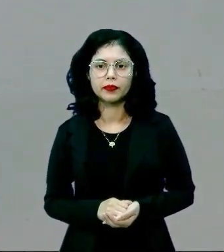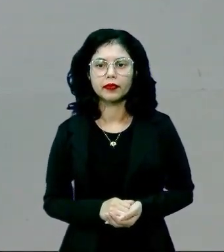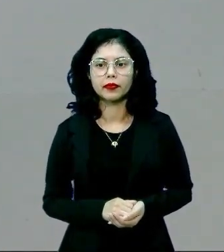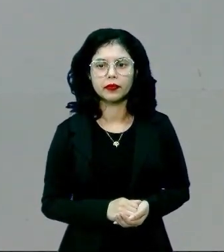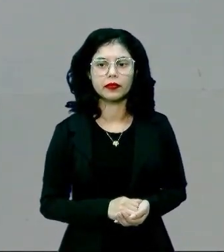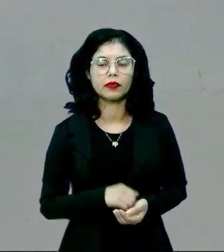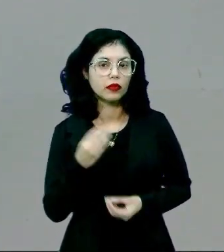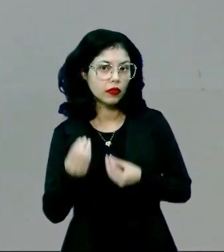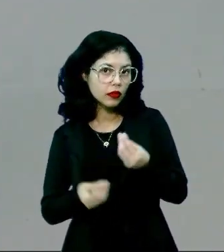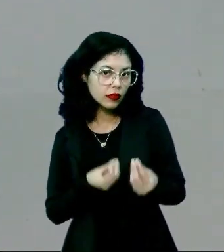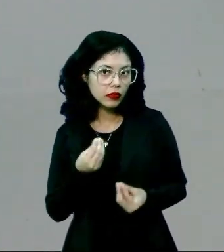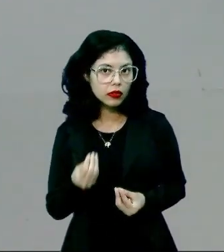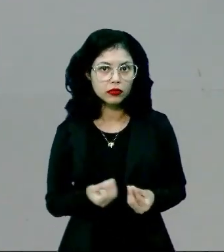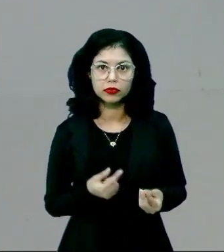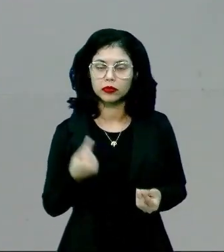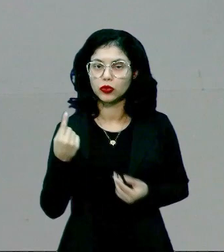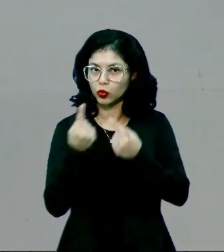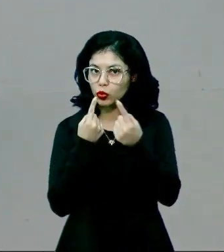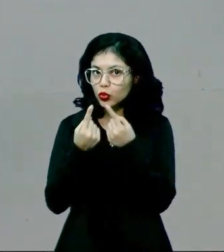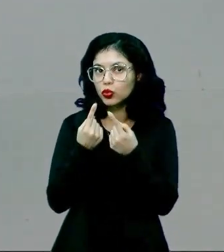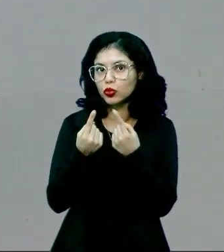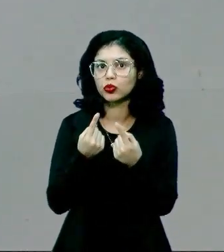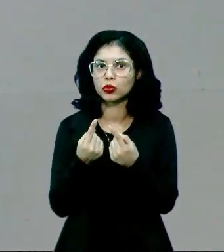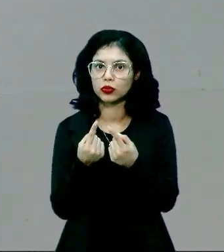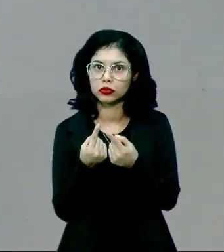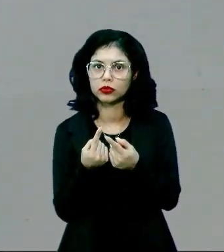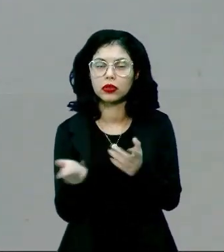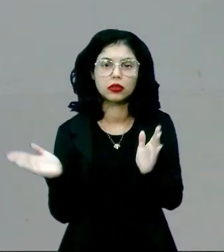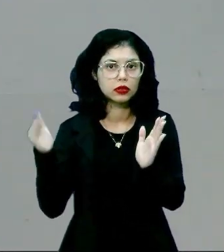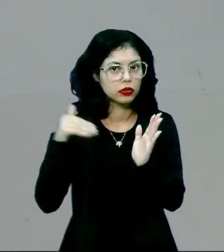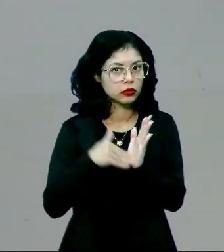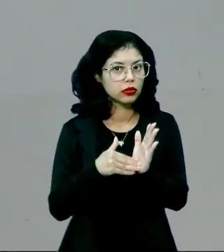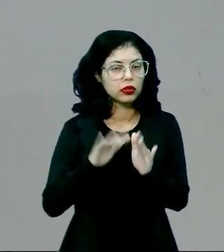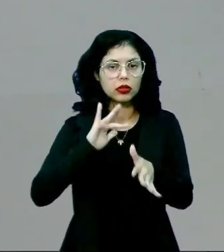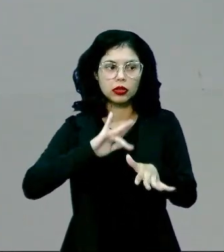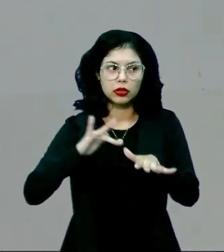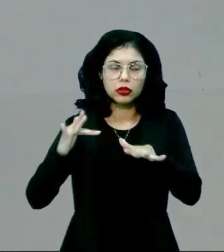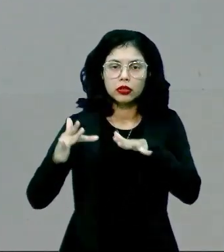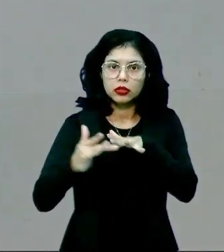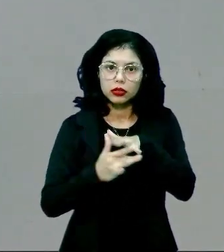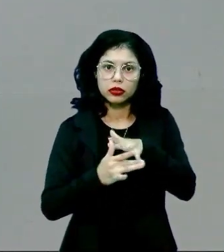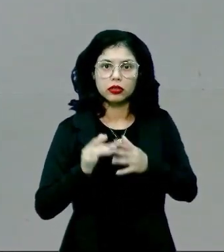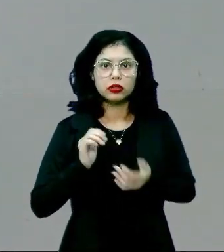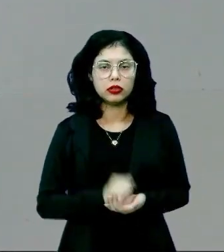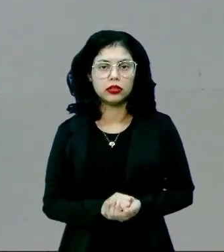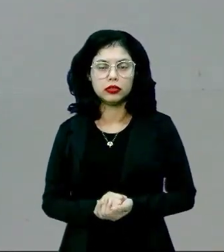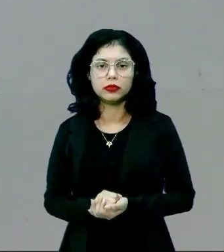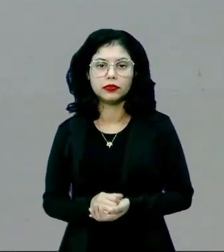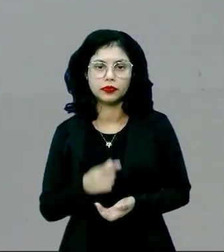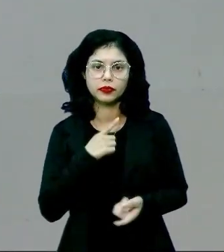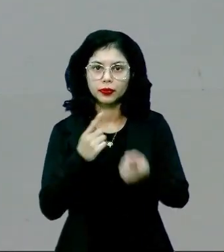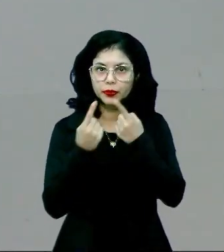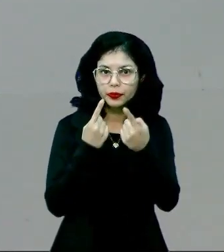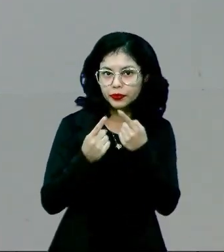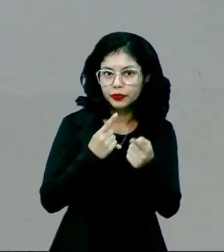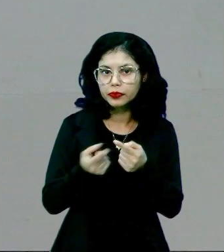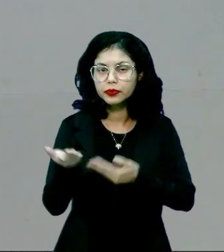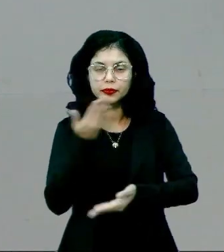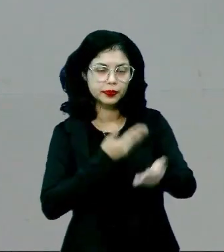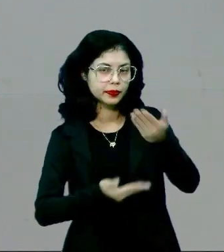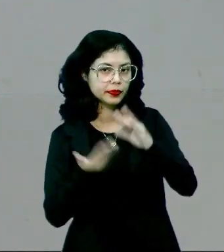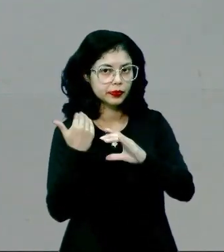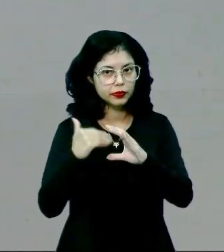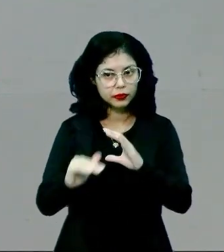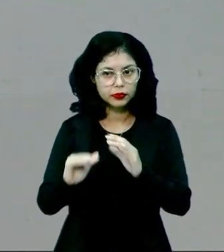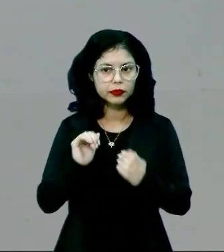É comunicação. Então, até nas redes sociais, em uma conversa, em uma troca